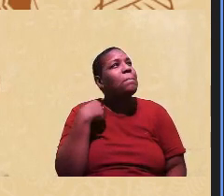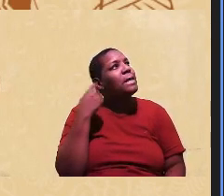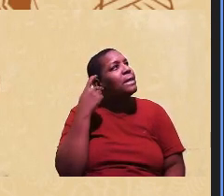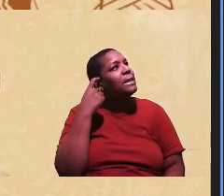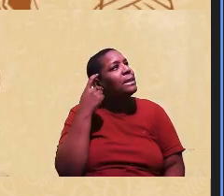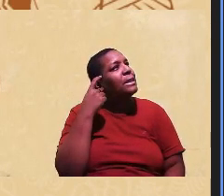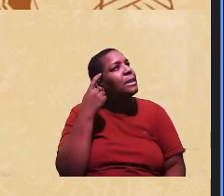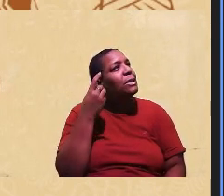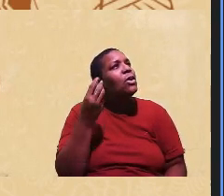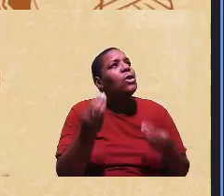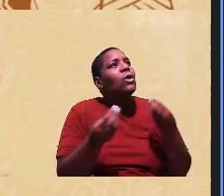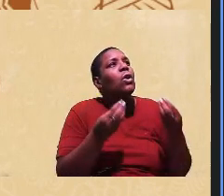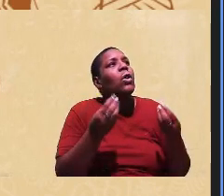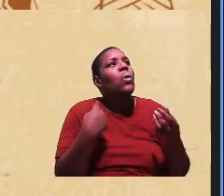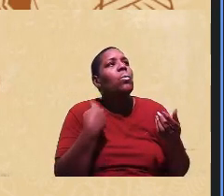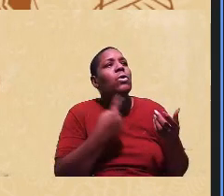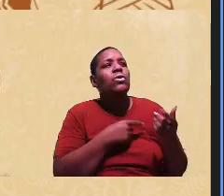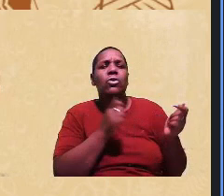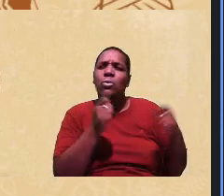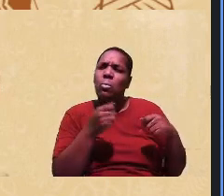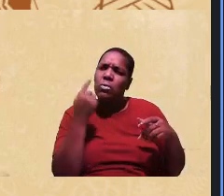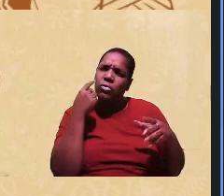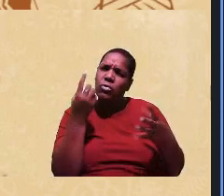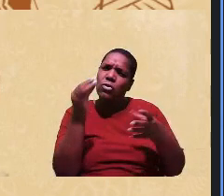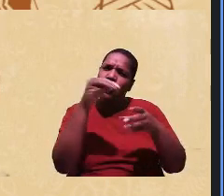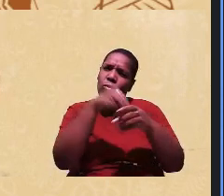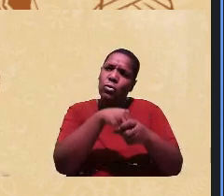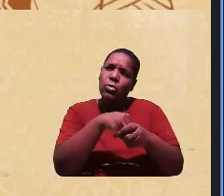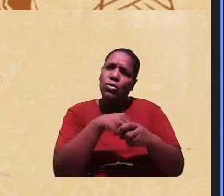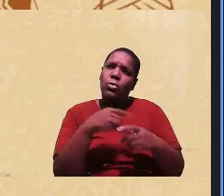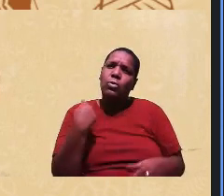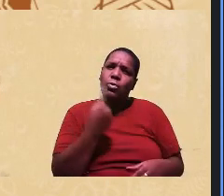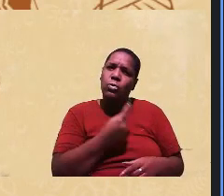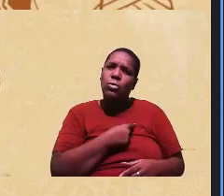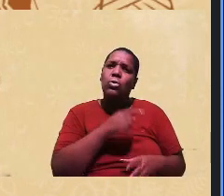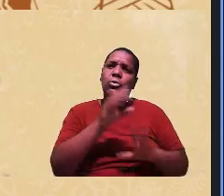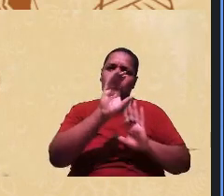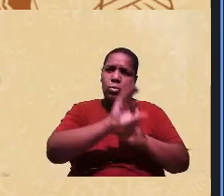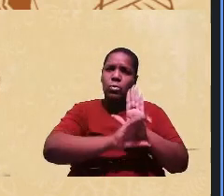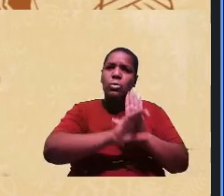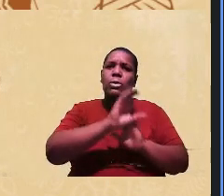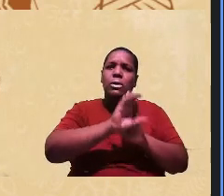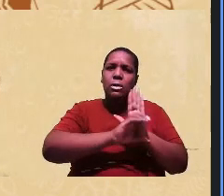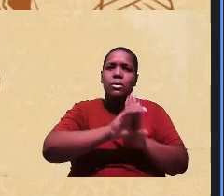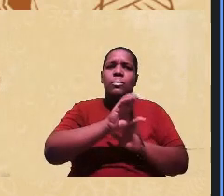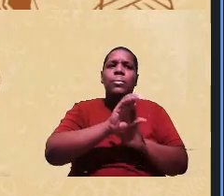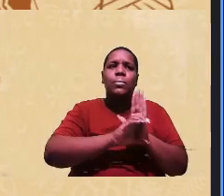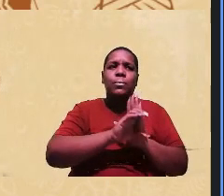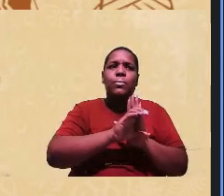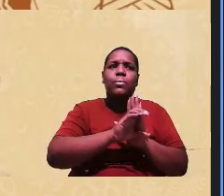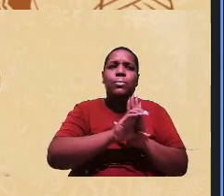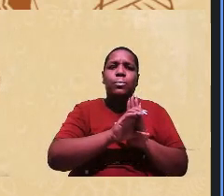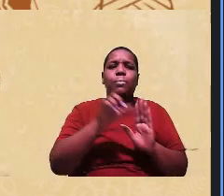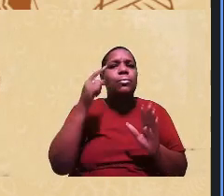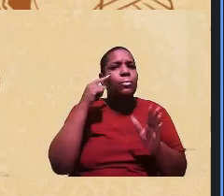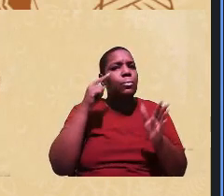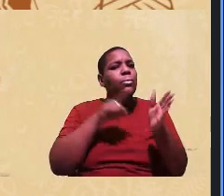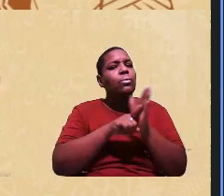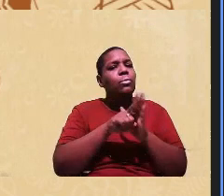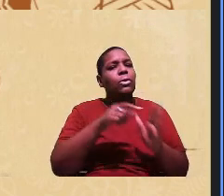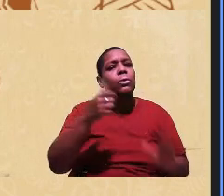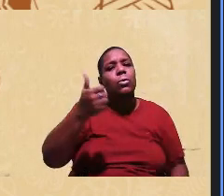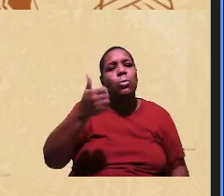como a gente pode incluir nos nossos currículos sabe essa questão desde o primeiro